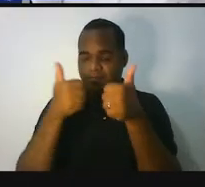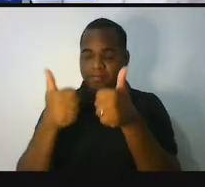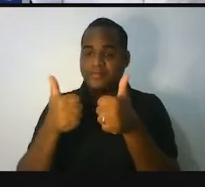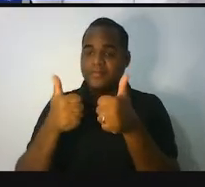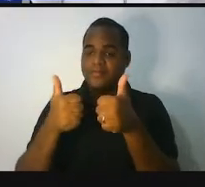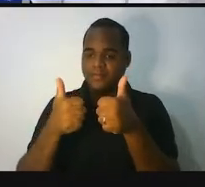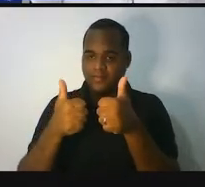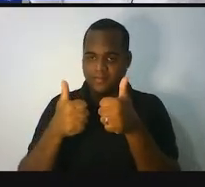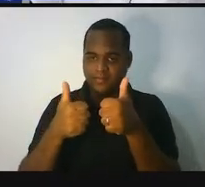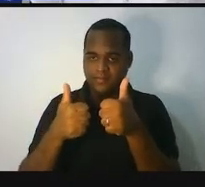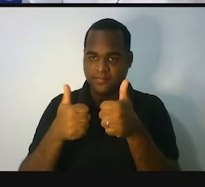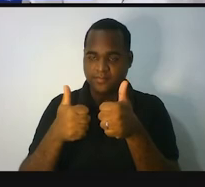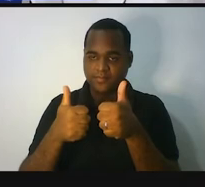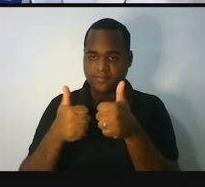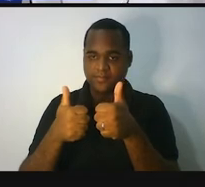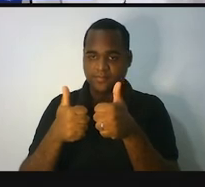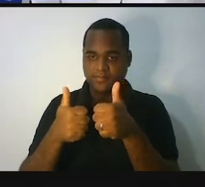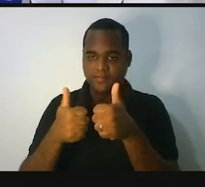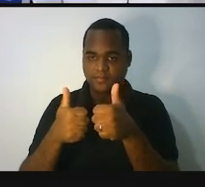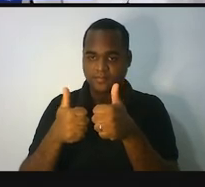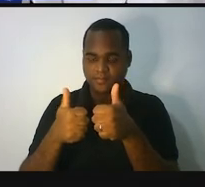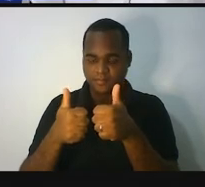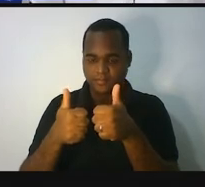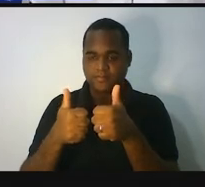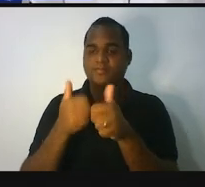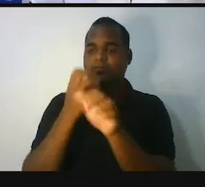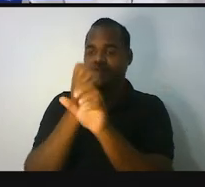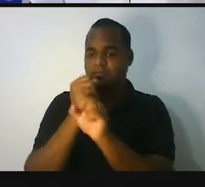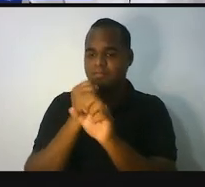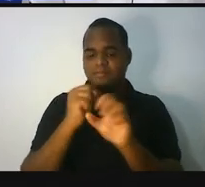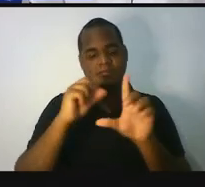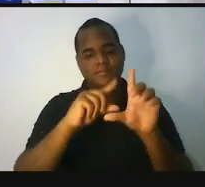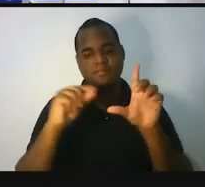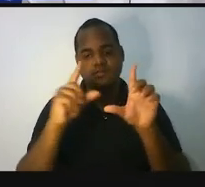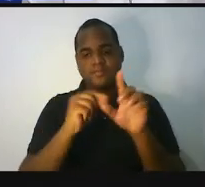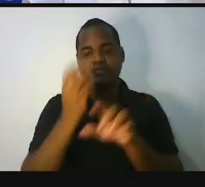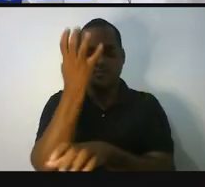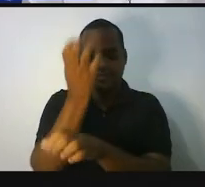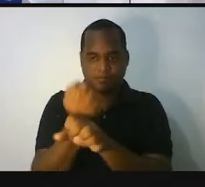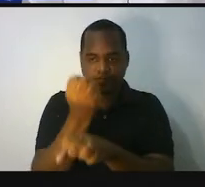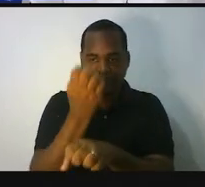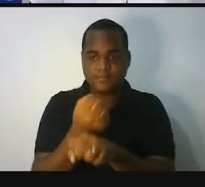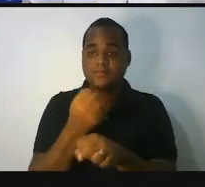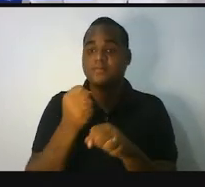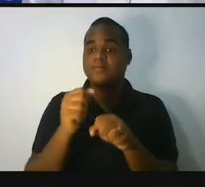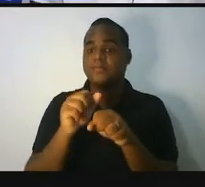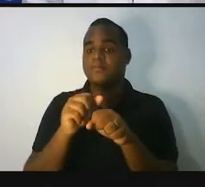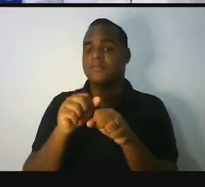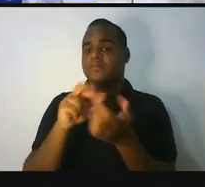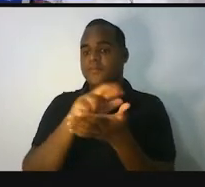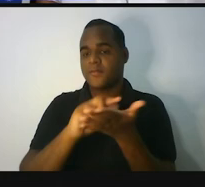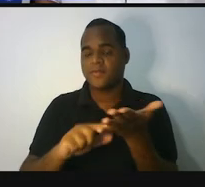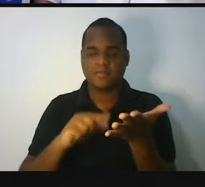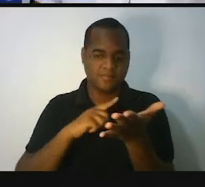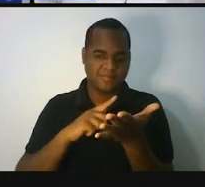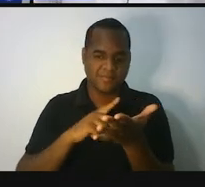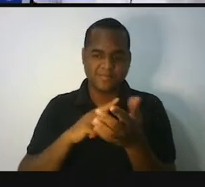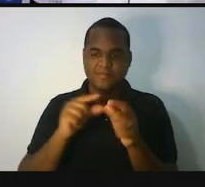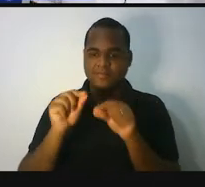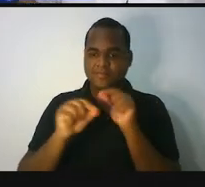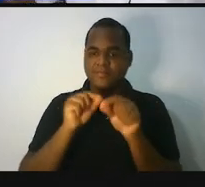aliás, na descrição da aula vai aparecer um link para você baixar um arquivo e nesse arquivo